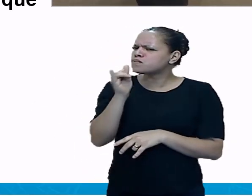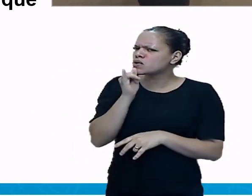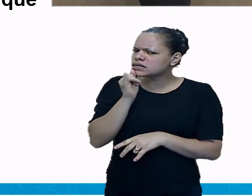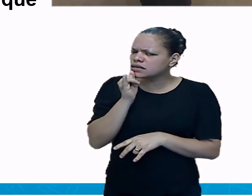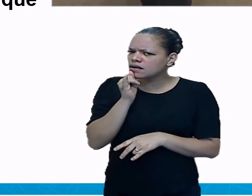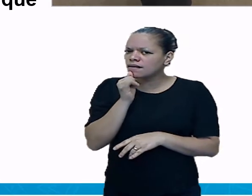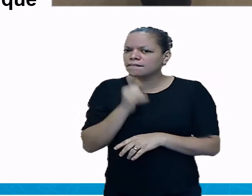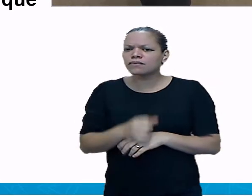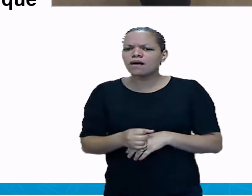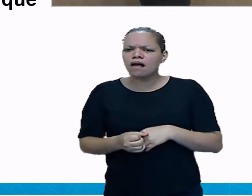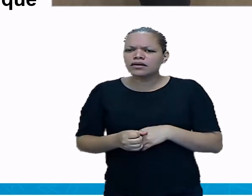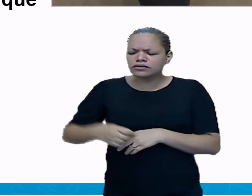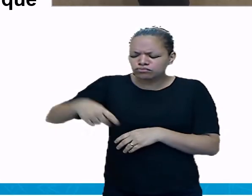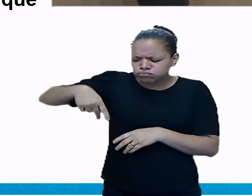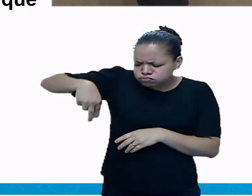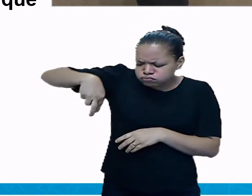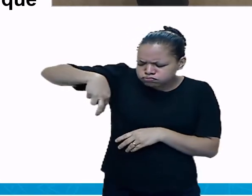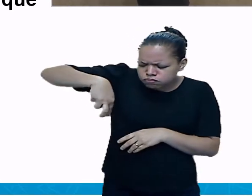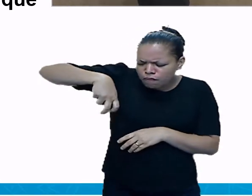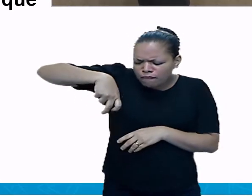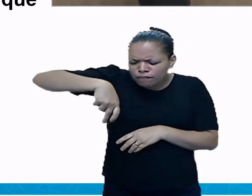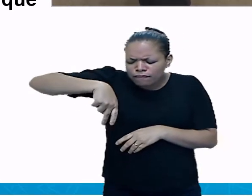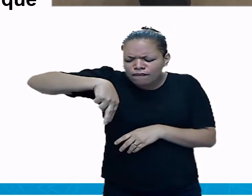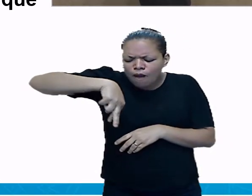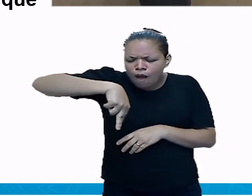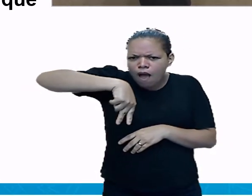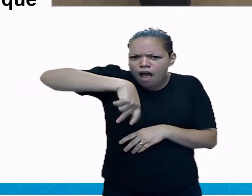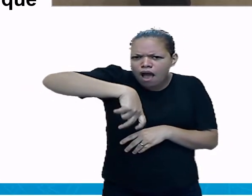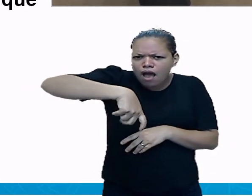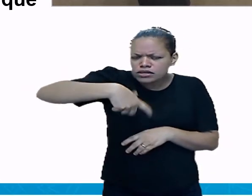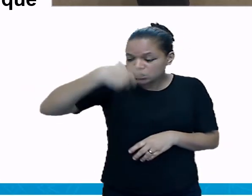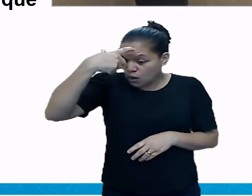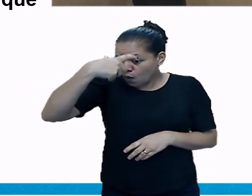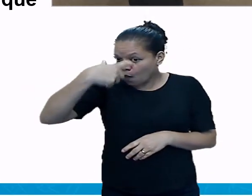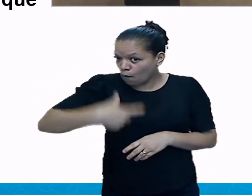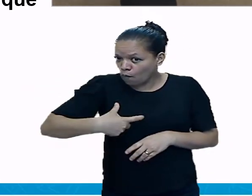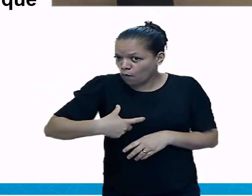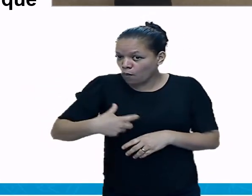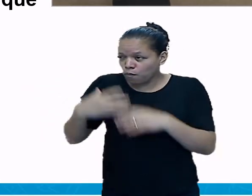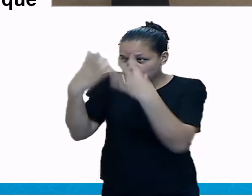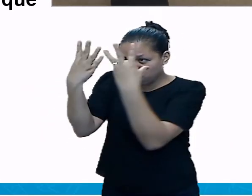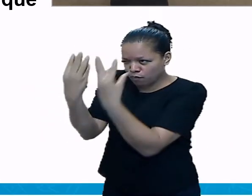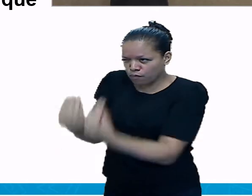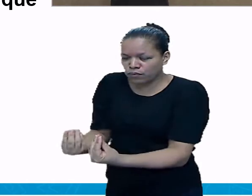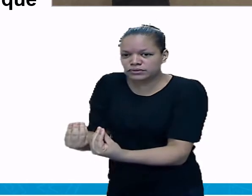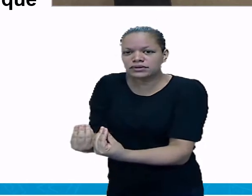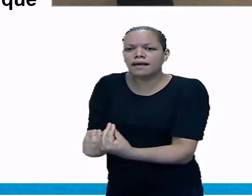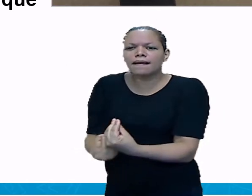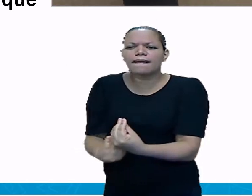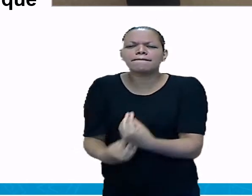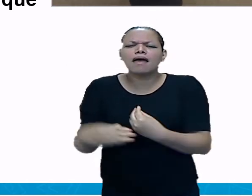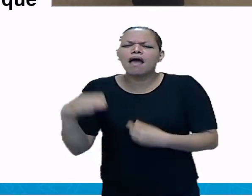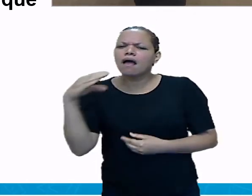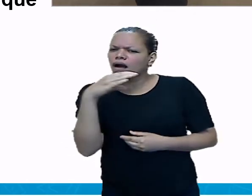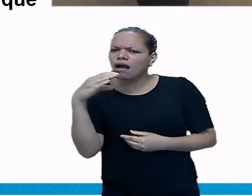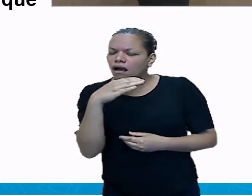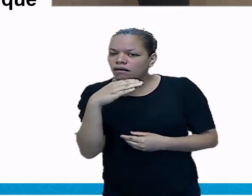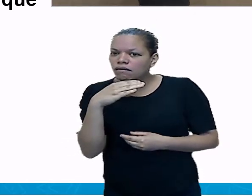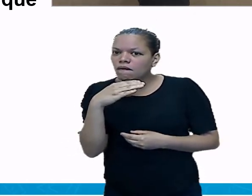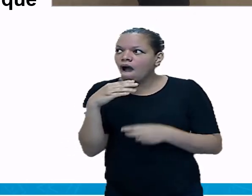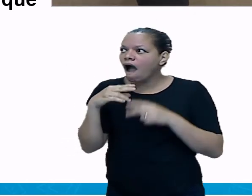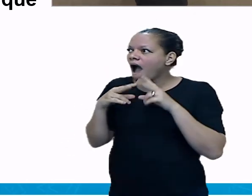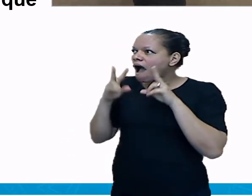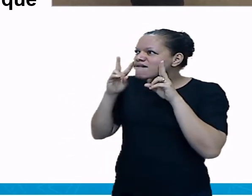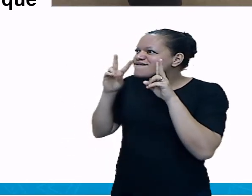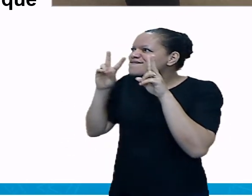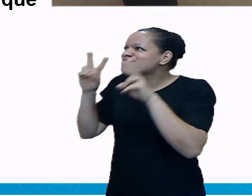recebendo calor. De repente, você vê uma árvore, para para descansar um pouco. Então,